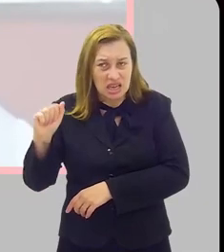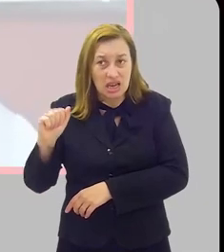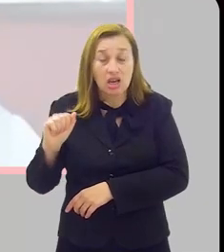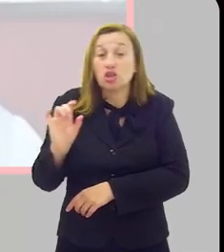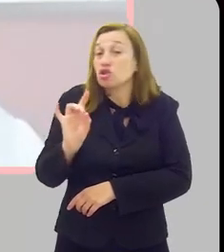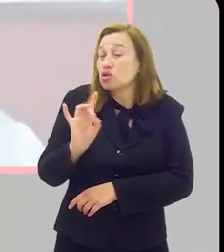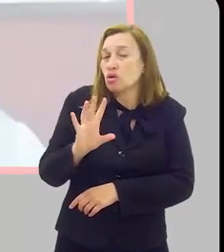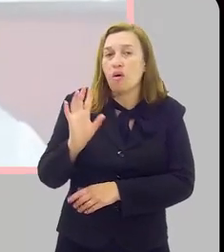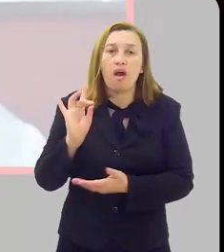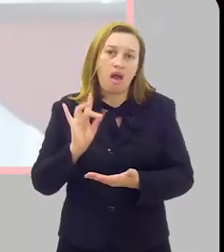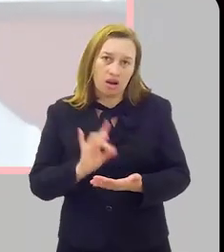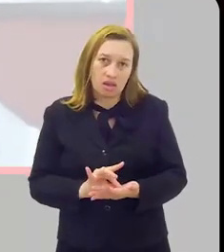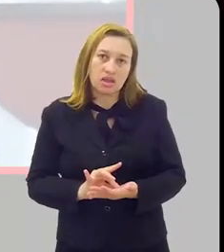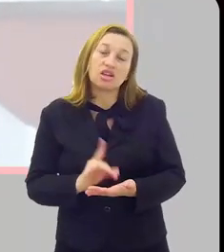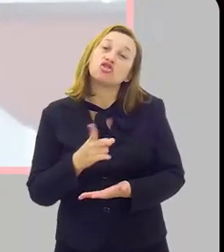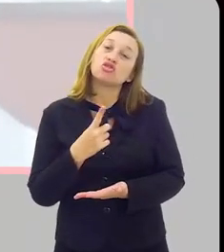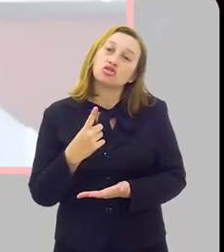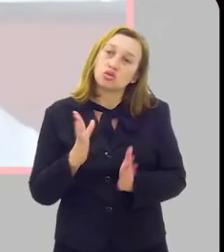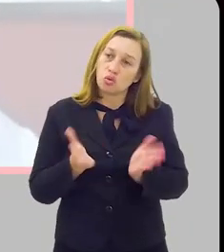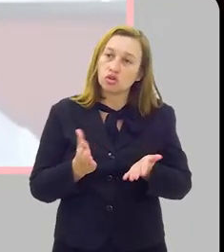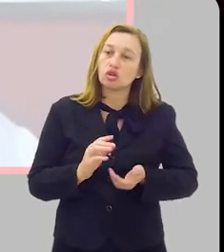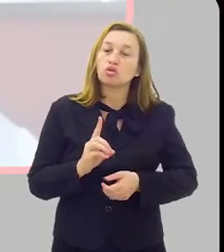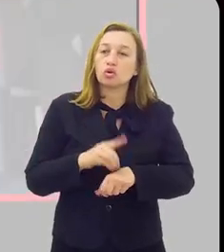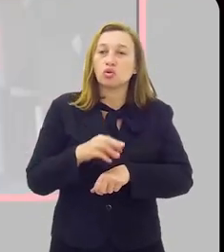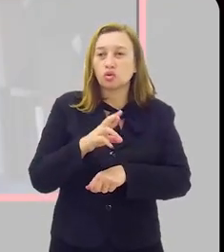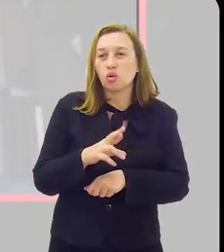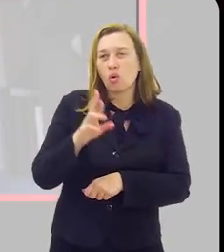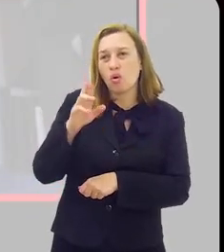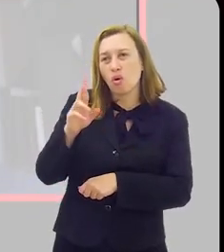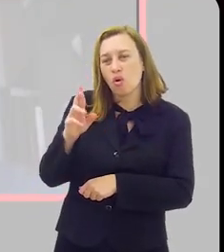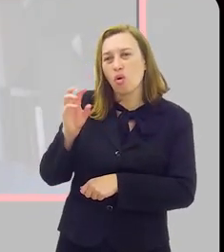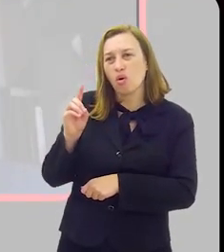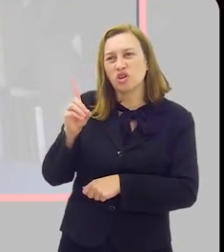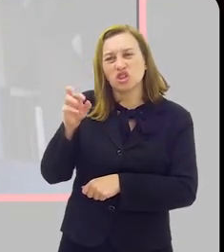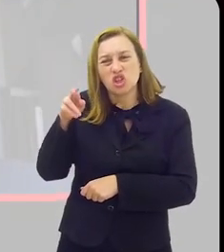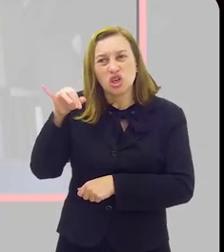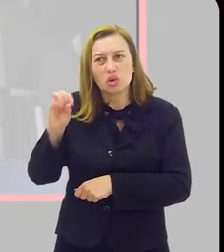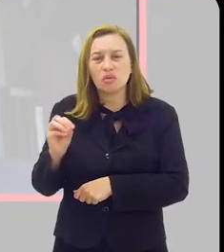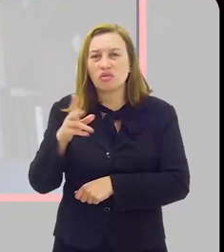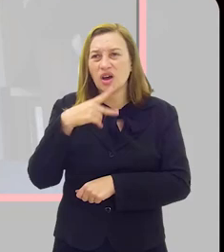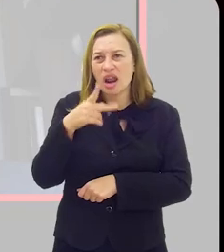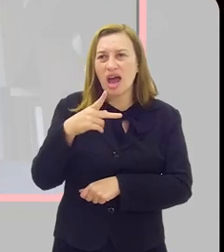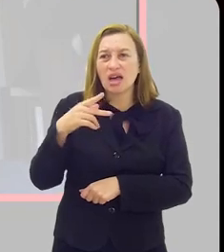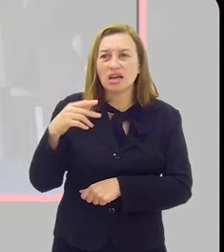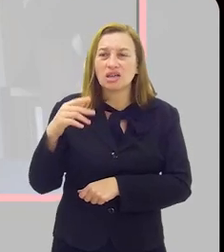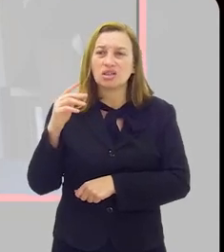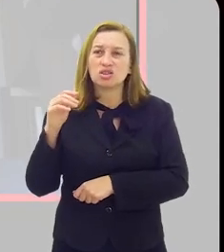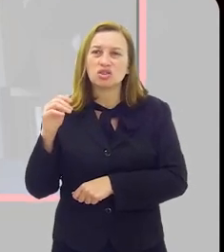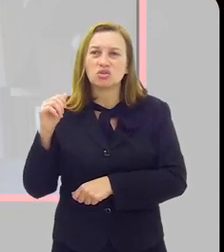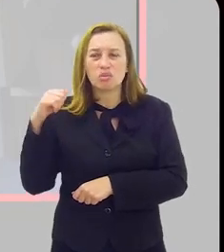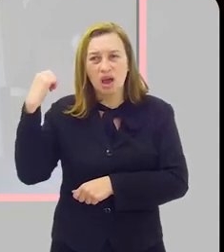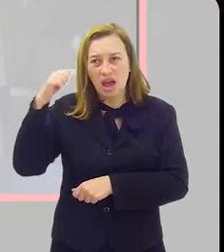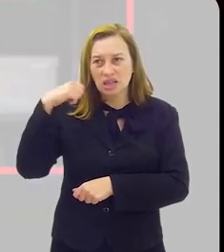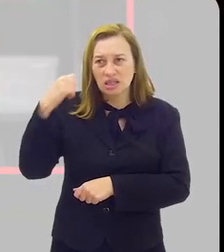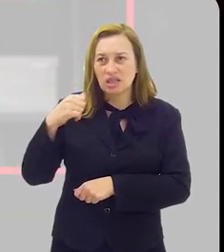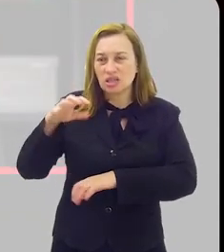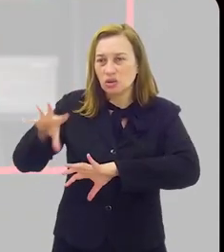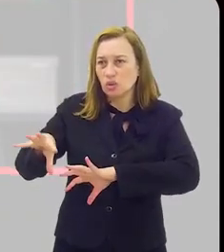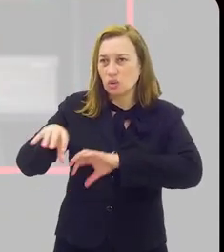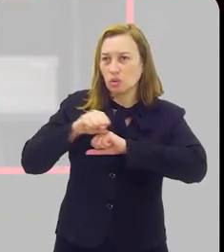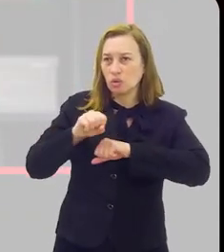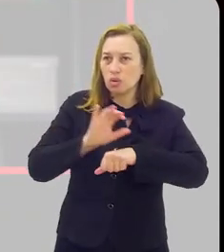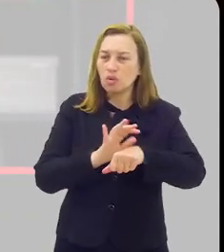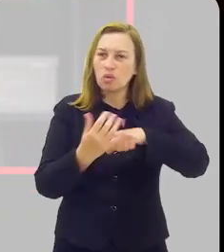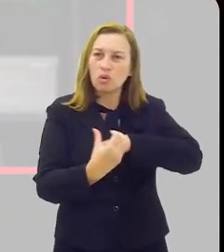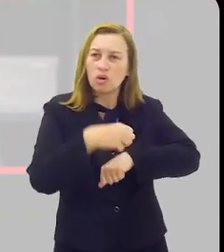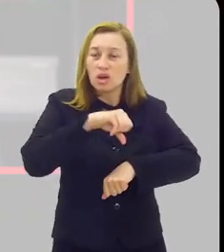-19. É isso, essa é a realidade de hoje. Doutor Rodrigo, queria até citar aqui o caso de uma atriz, né? Que contraiu a Covid